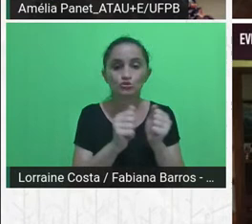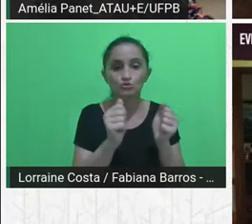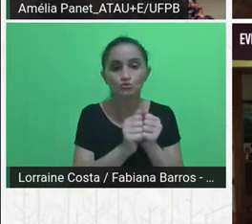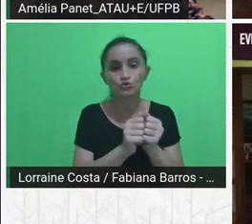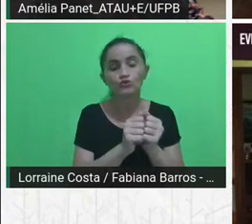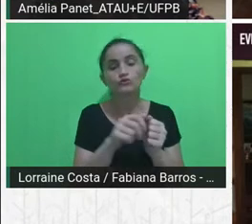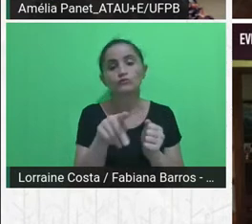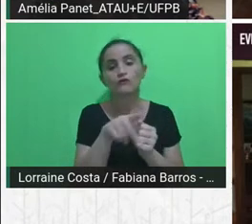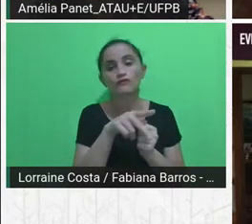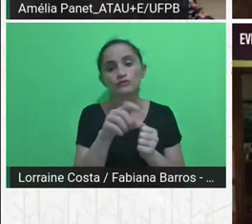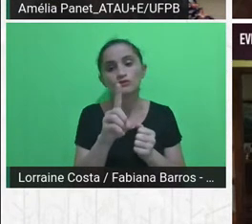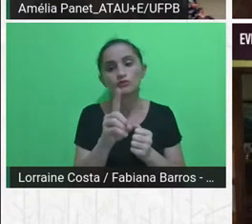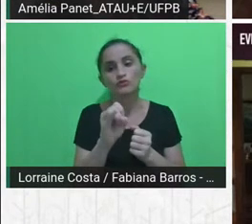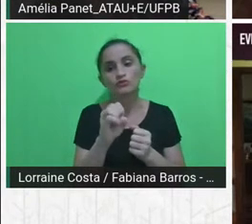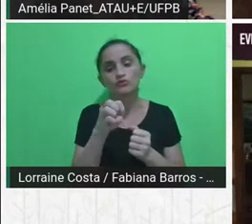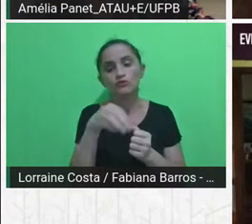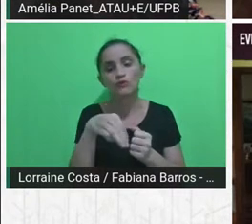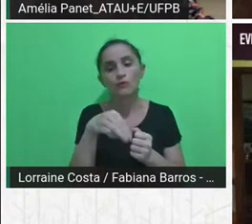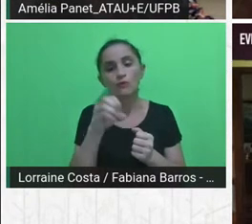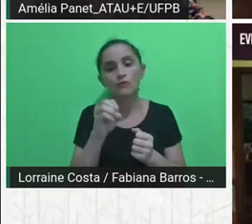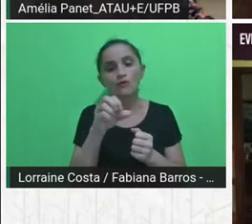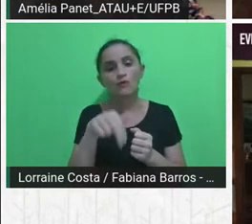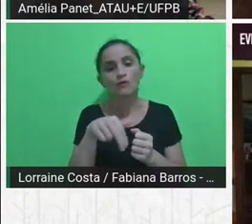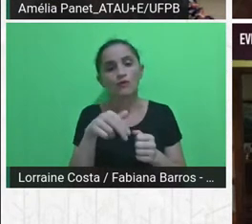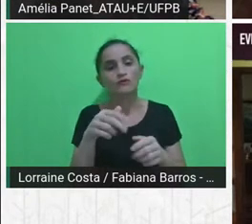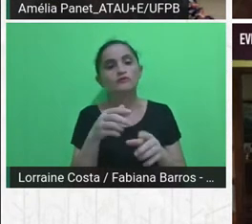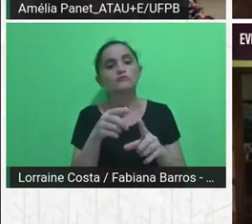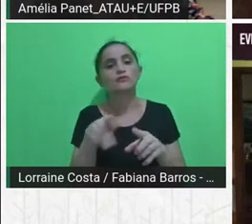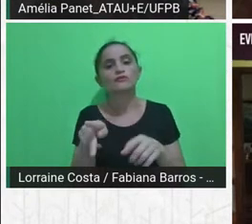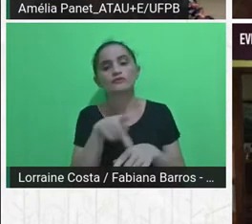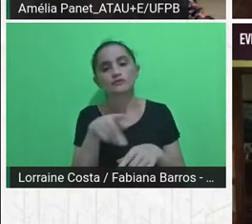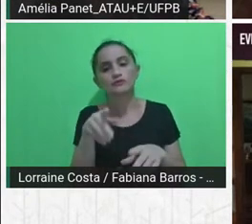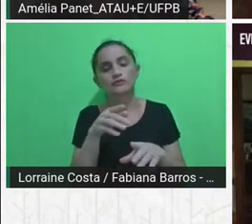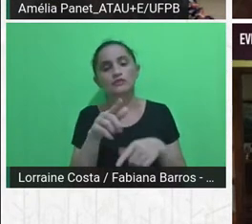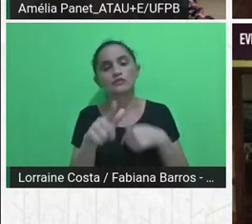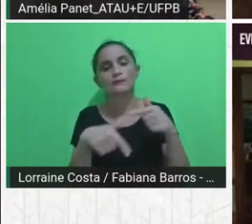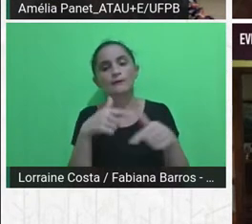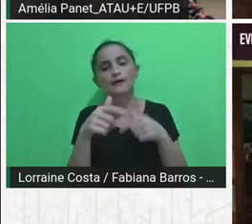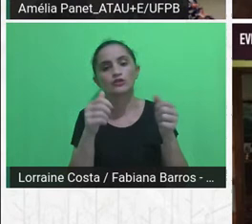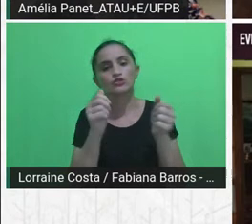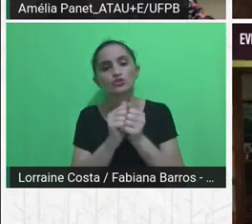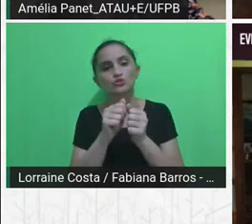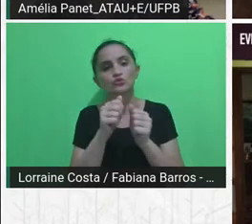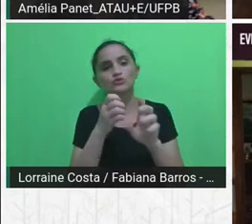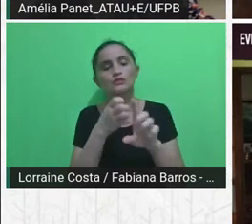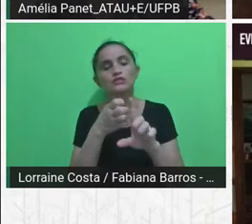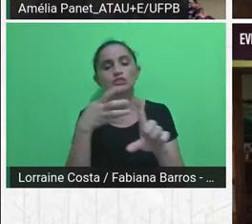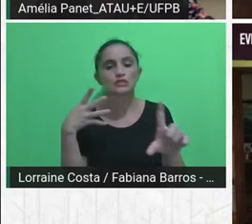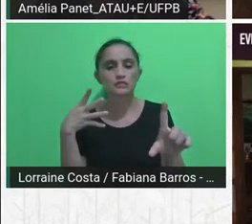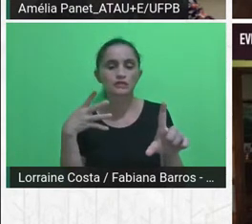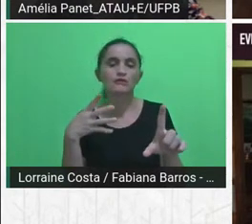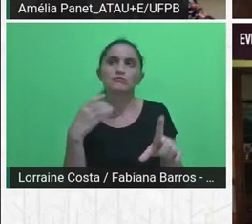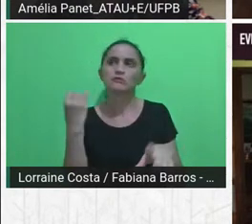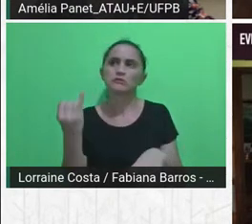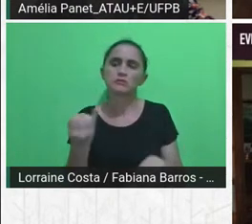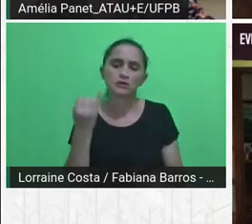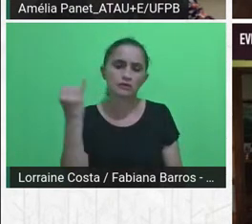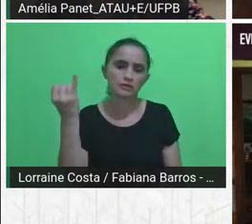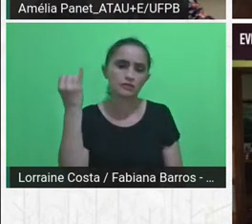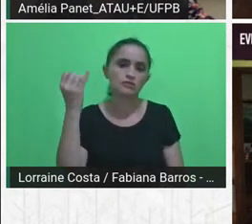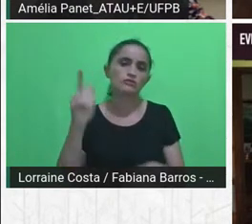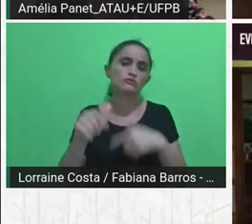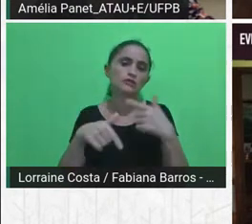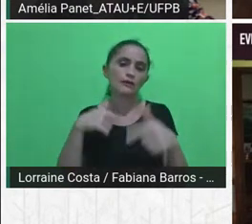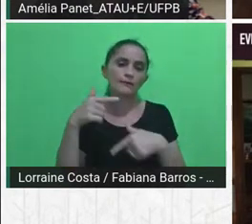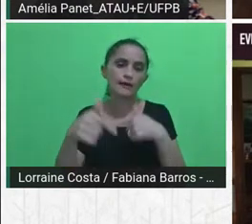E os professores que trabalham lá com extensão e com assessoria. Isso foi muito importante para a